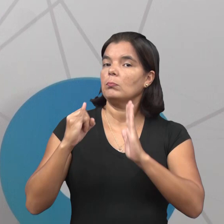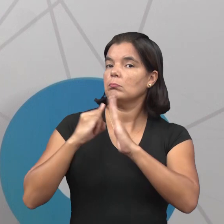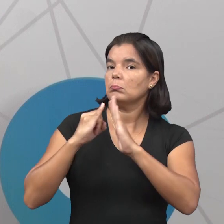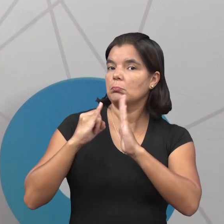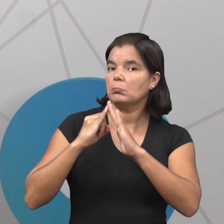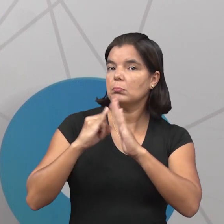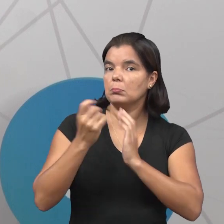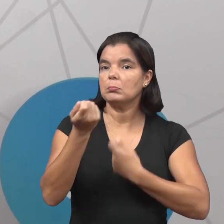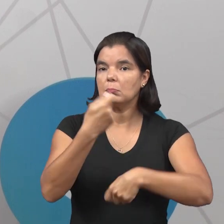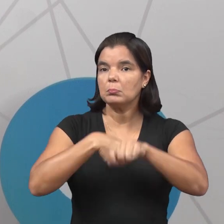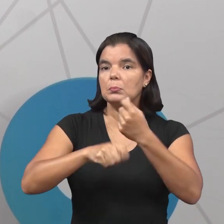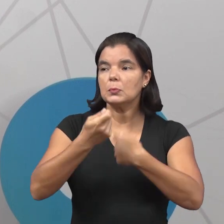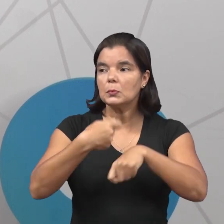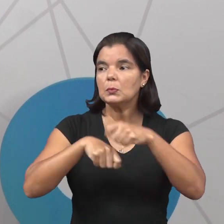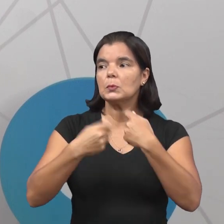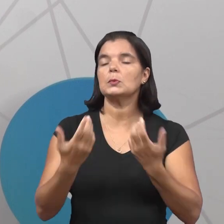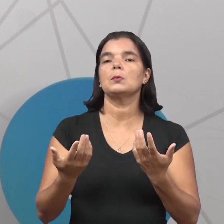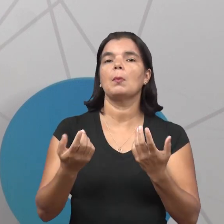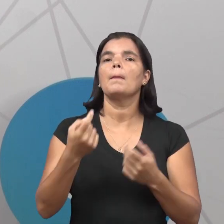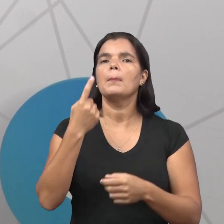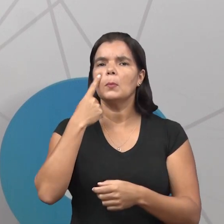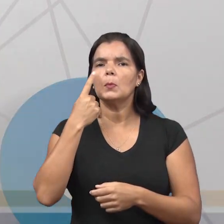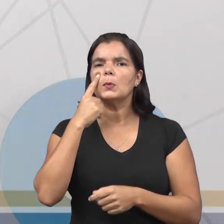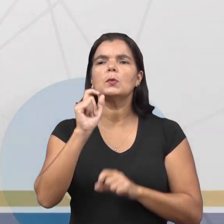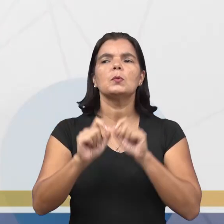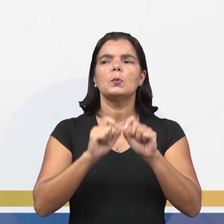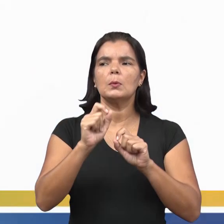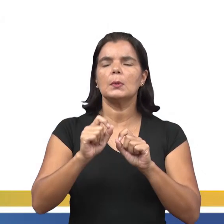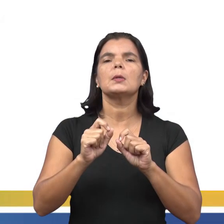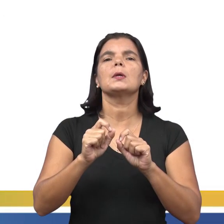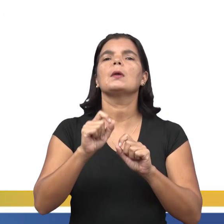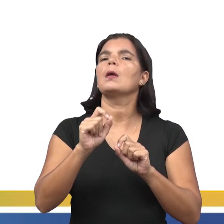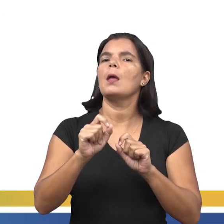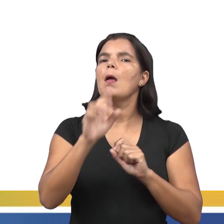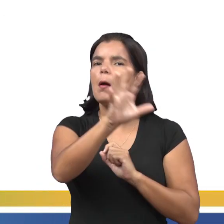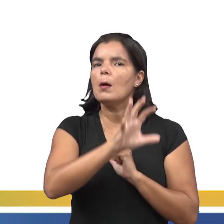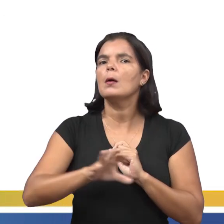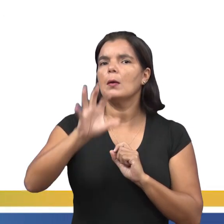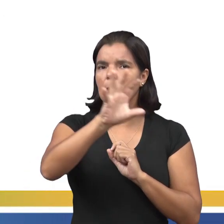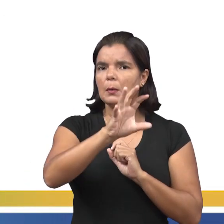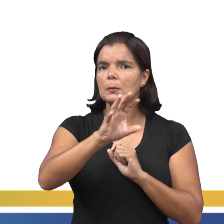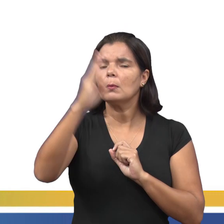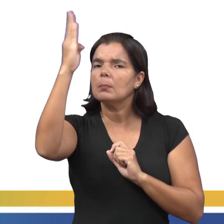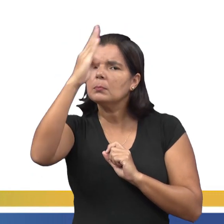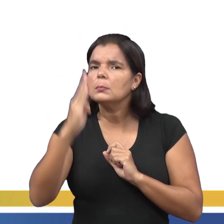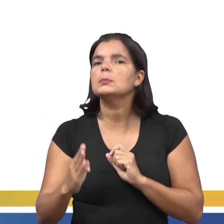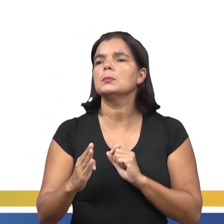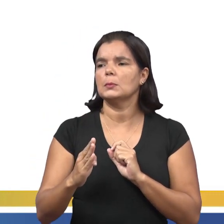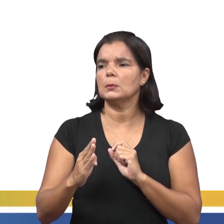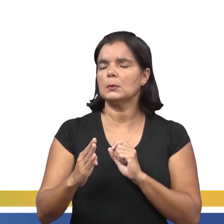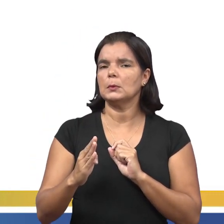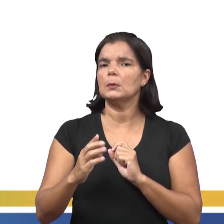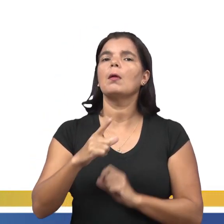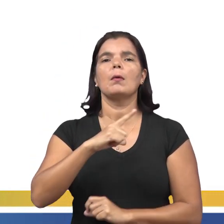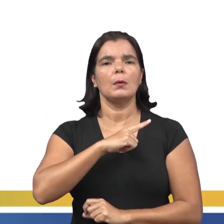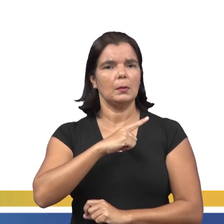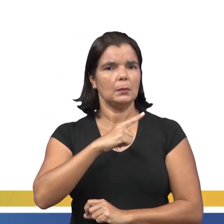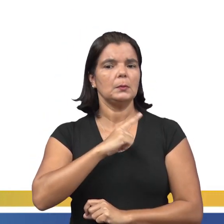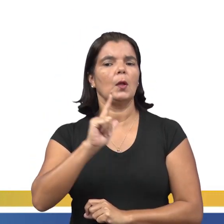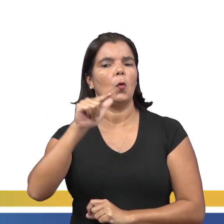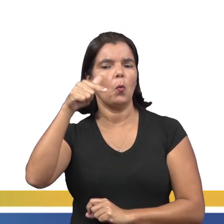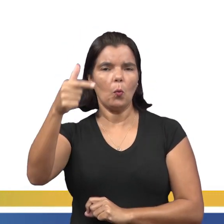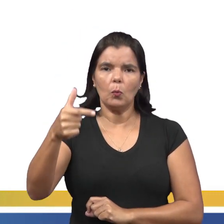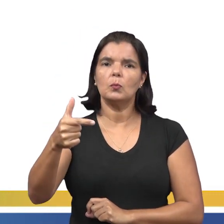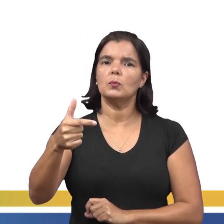administrativas, podemos dizer que ela é a regionalização brasileira oficial. Existem outras